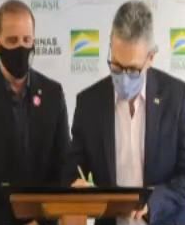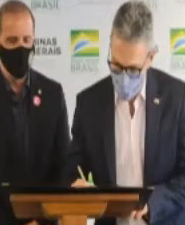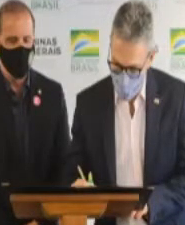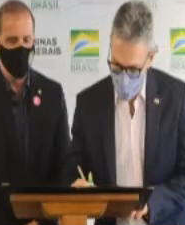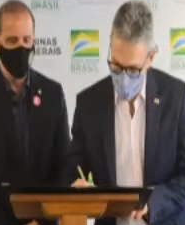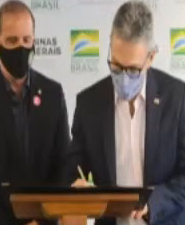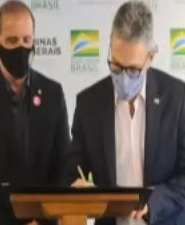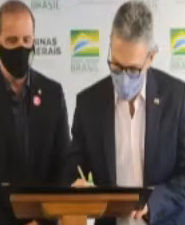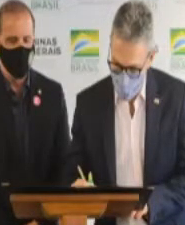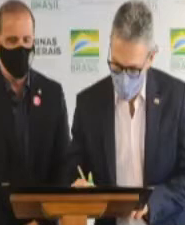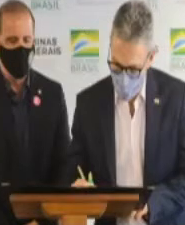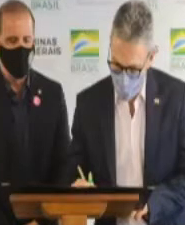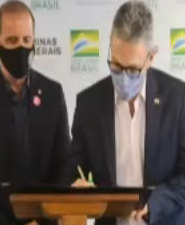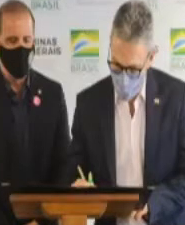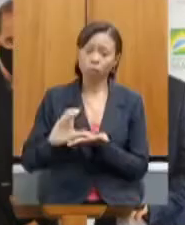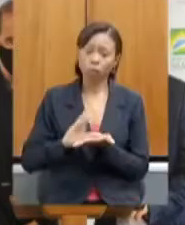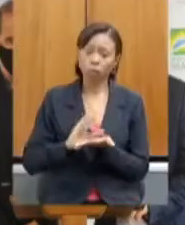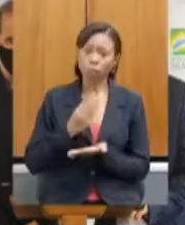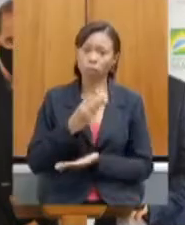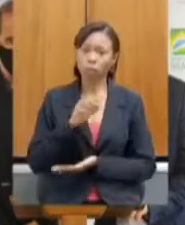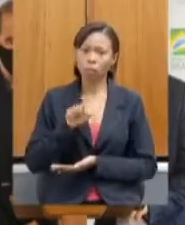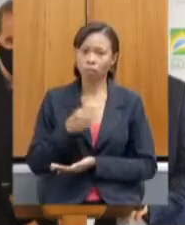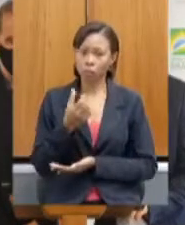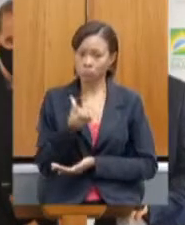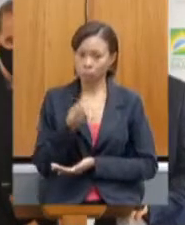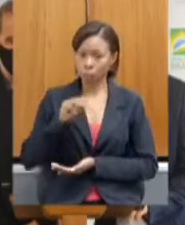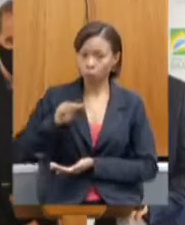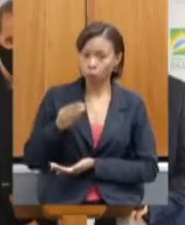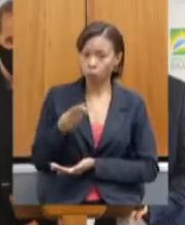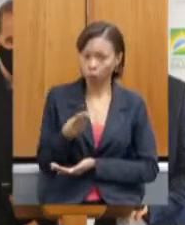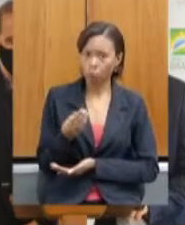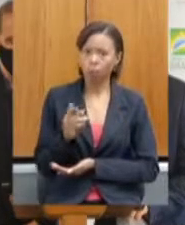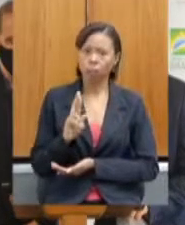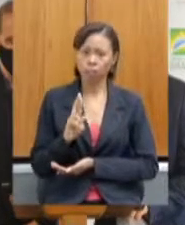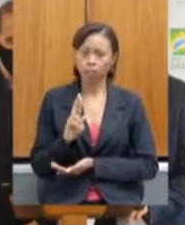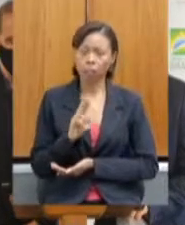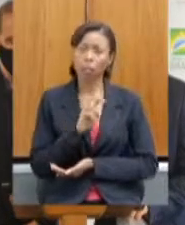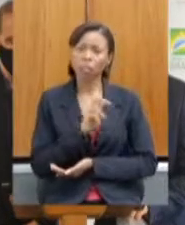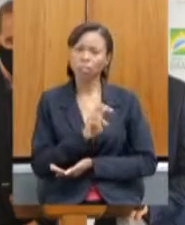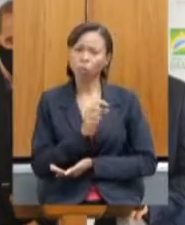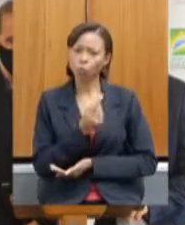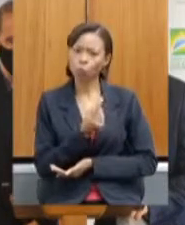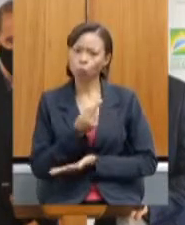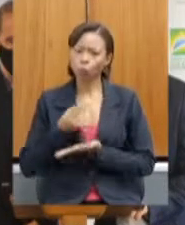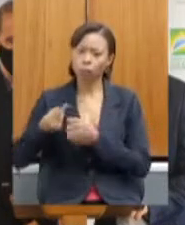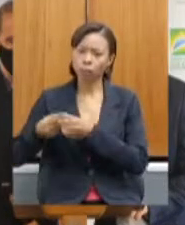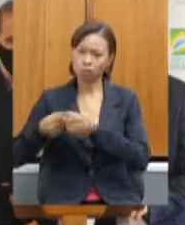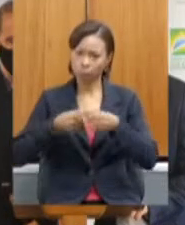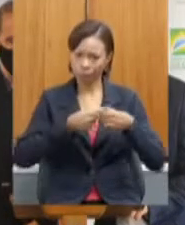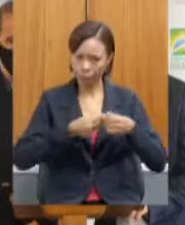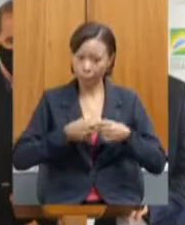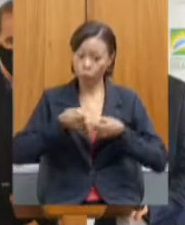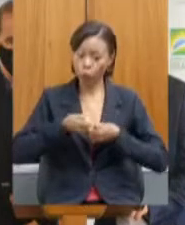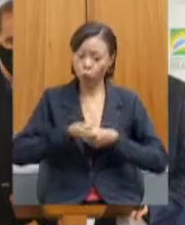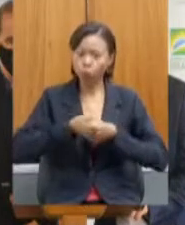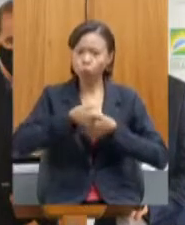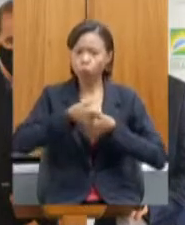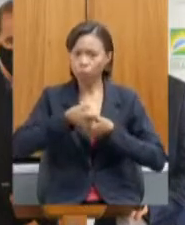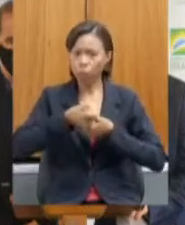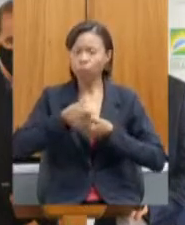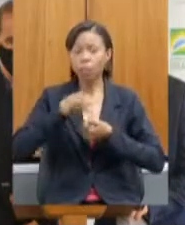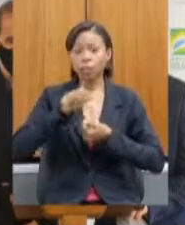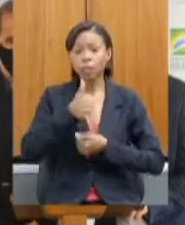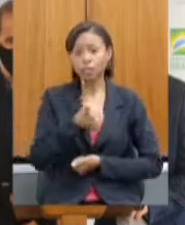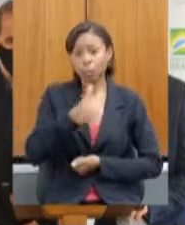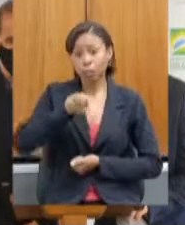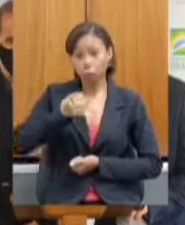adquirir um valor de 3,6 milhões de reais em 51 municípios, que foram doados para 190 entidades.